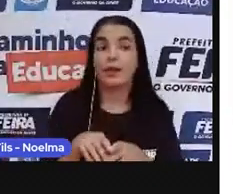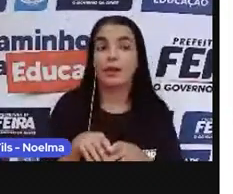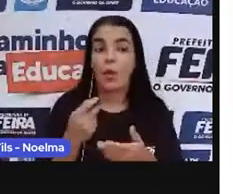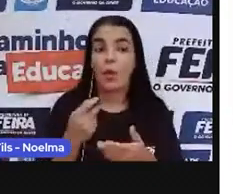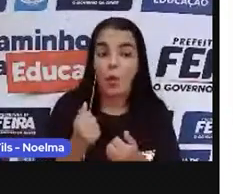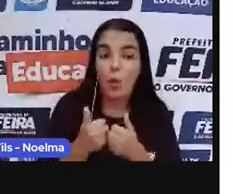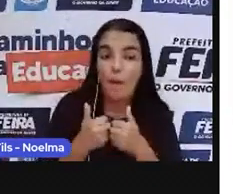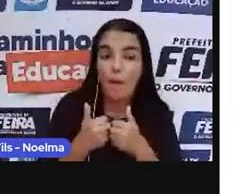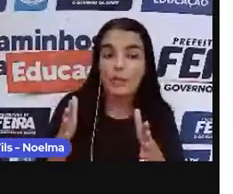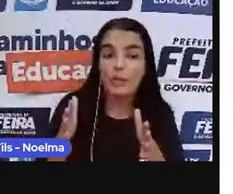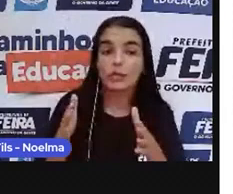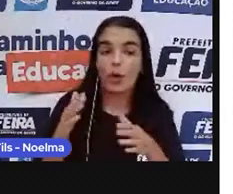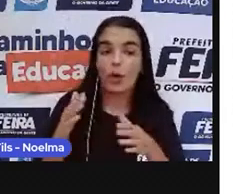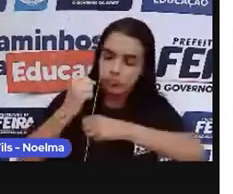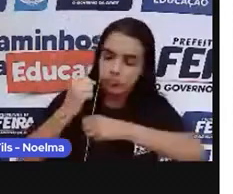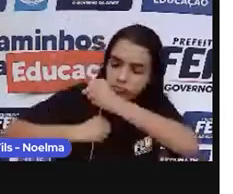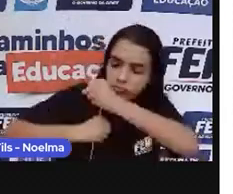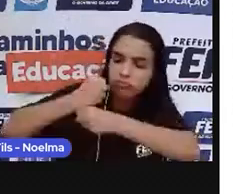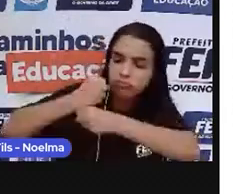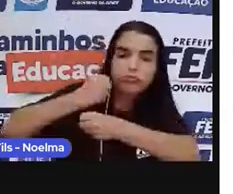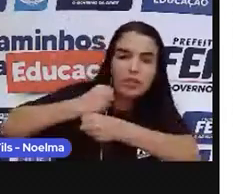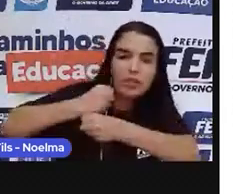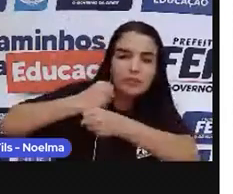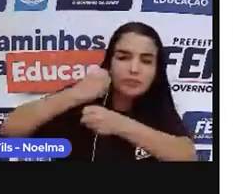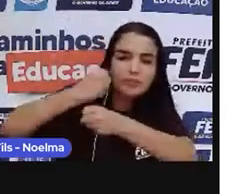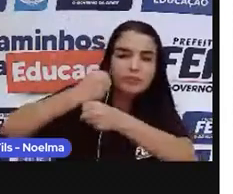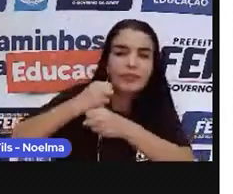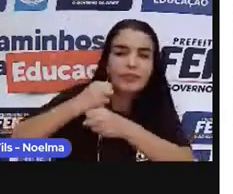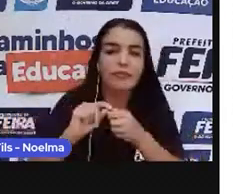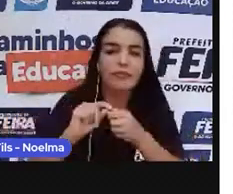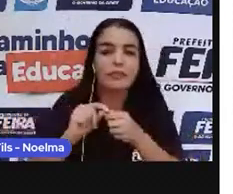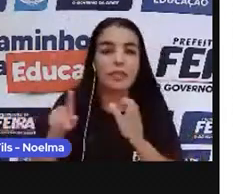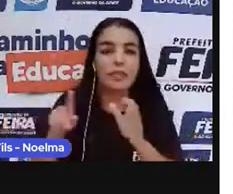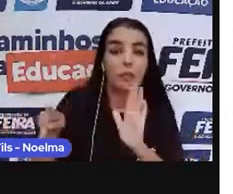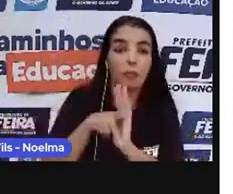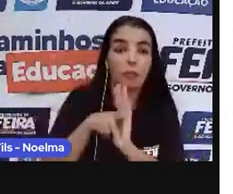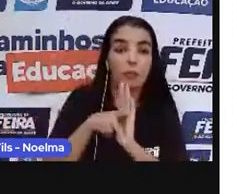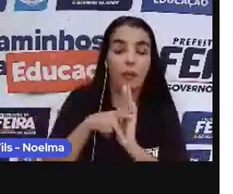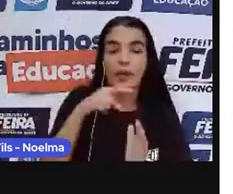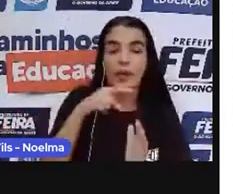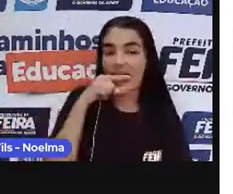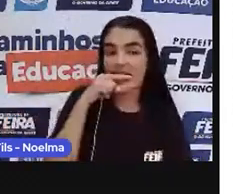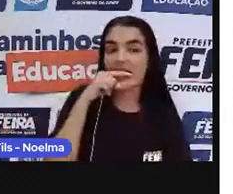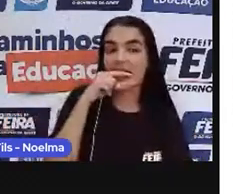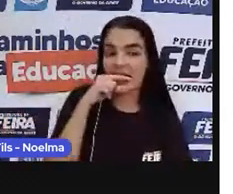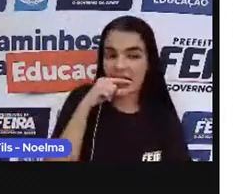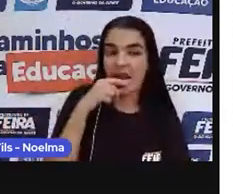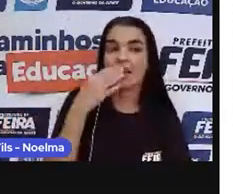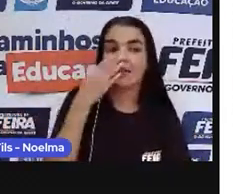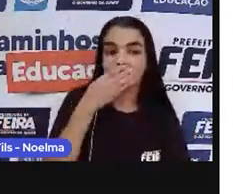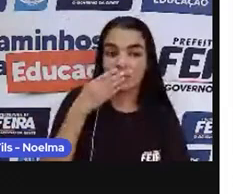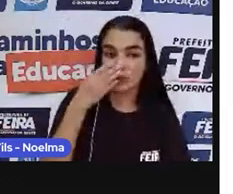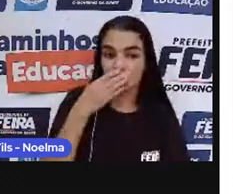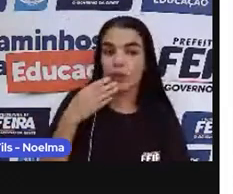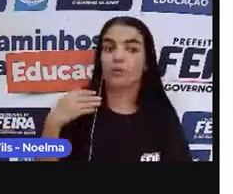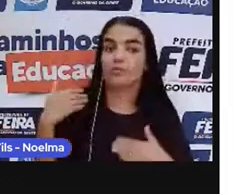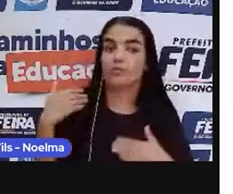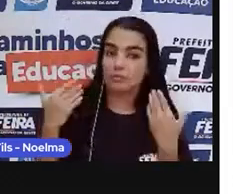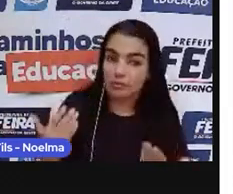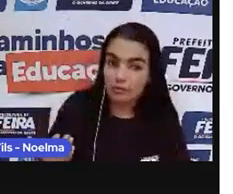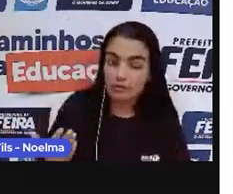produzir a sua própria cana-de-açúcar, né? E, assim,